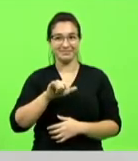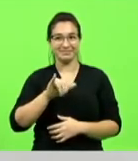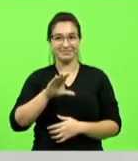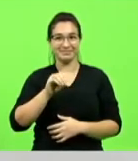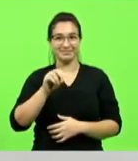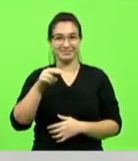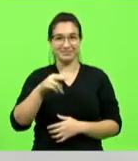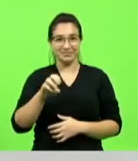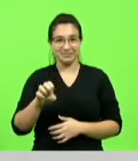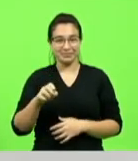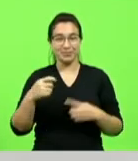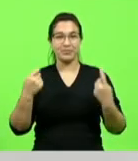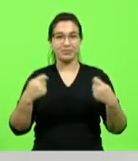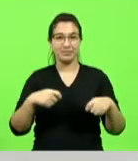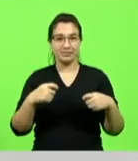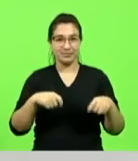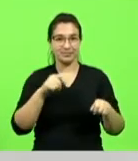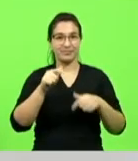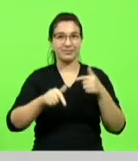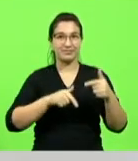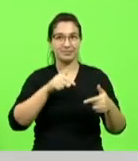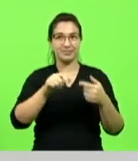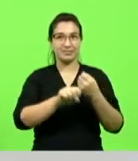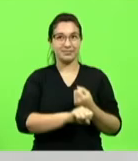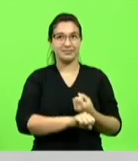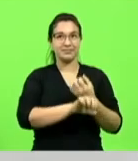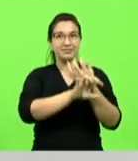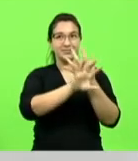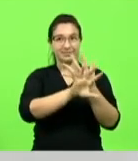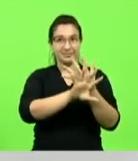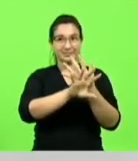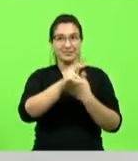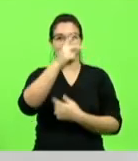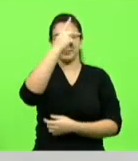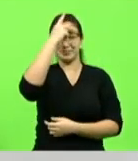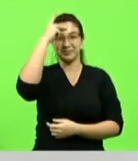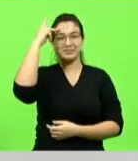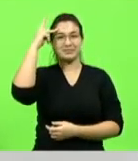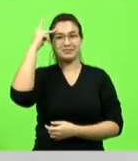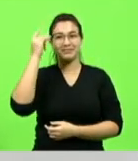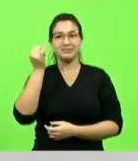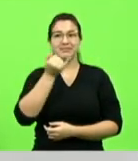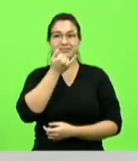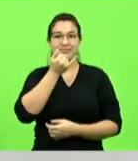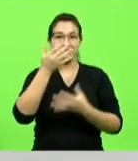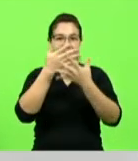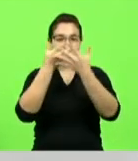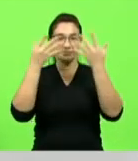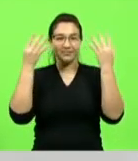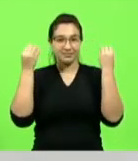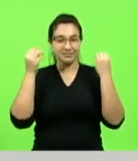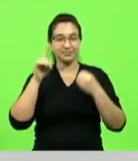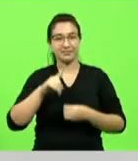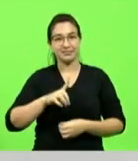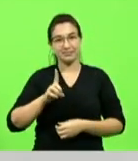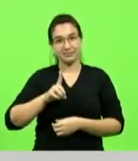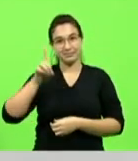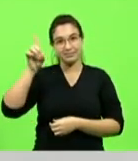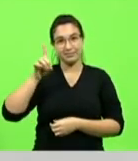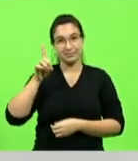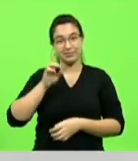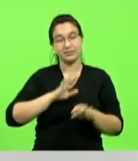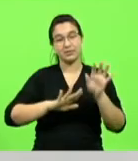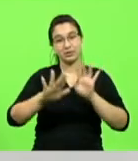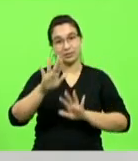como eu disse quem tem que perdoar é Deus a internet não então cuidado com esse caminho que